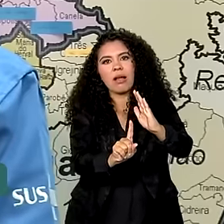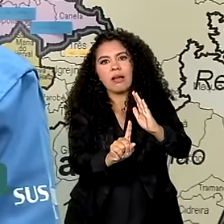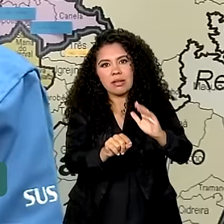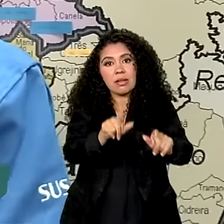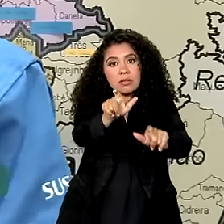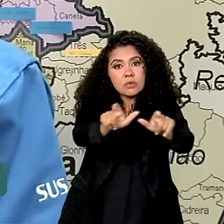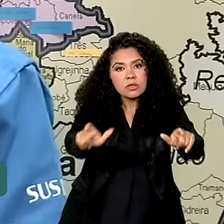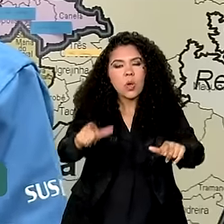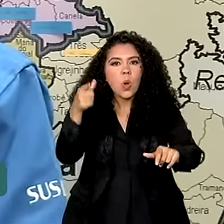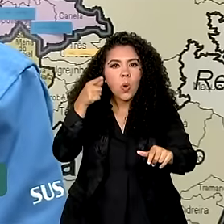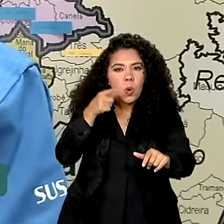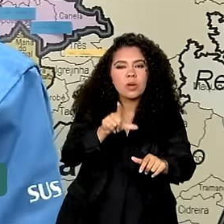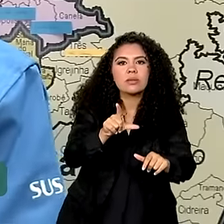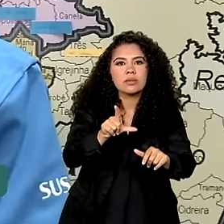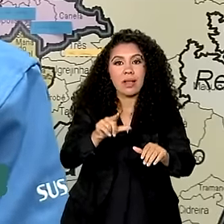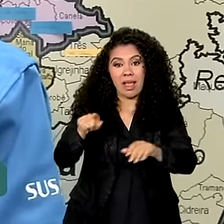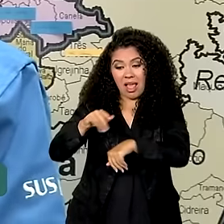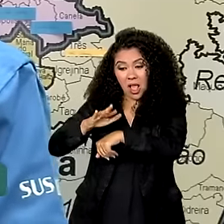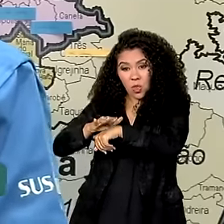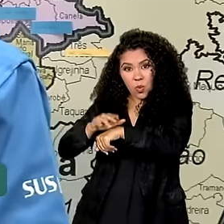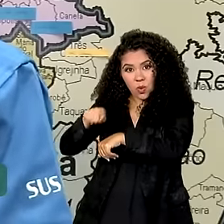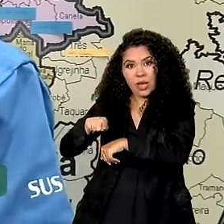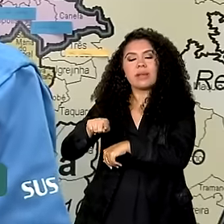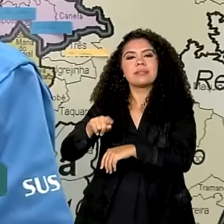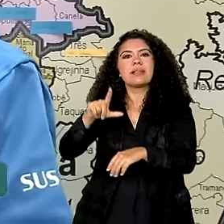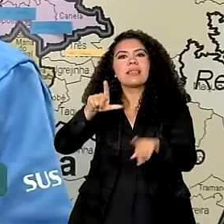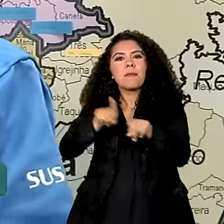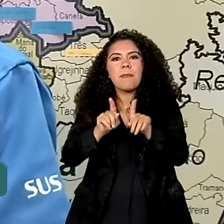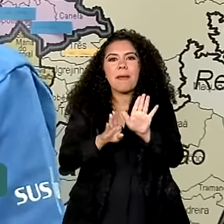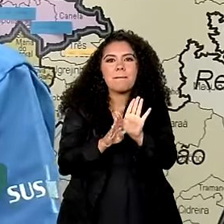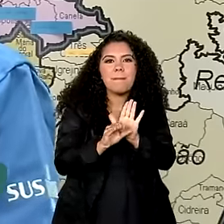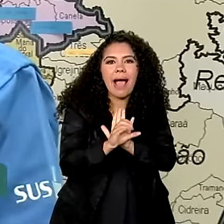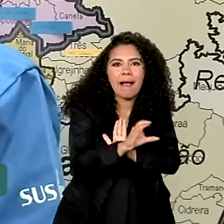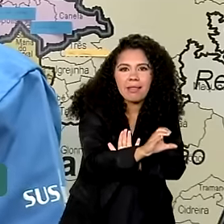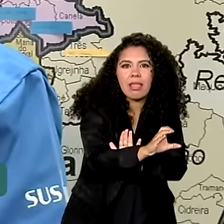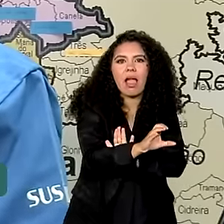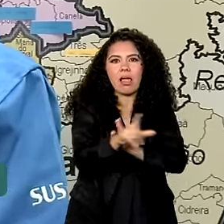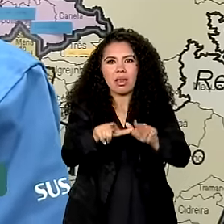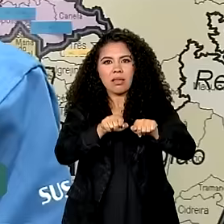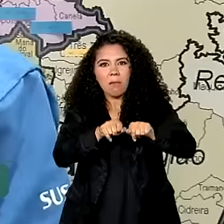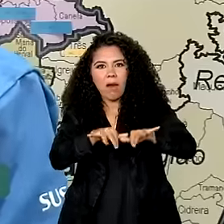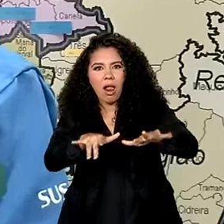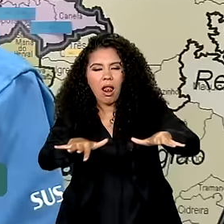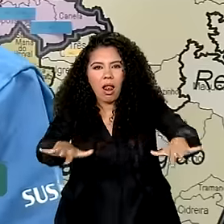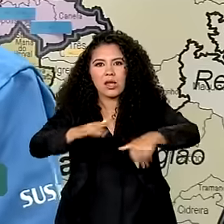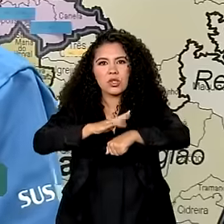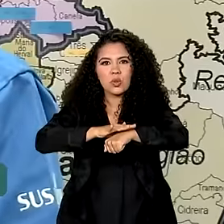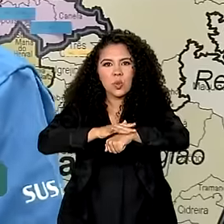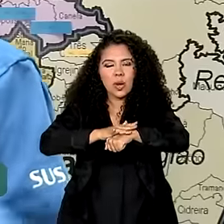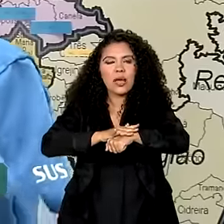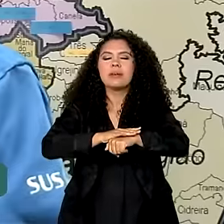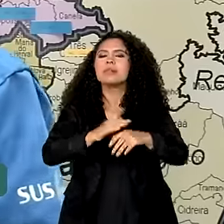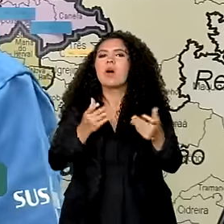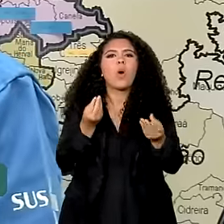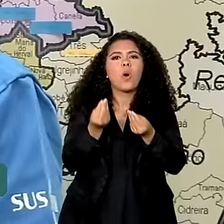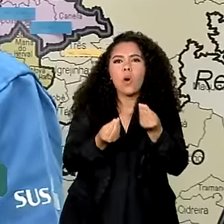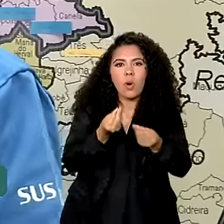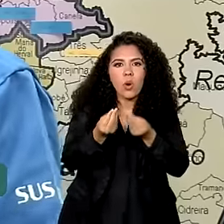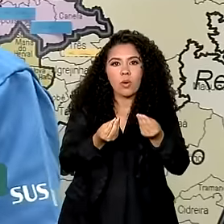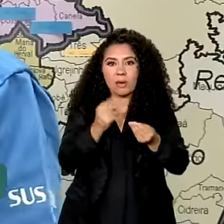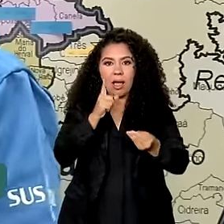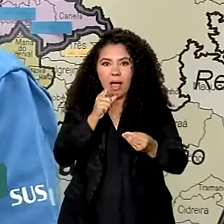as suas casas, a leptospirose, a bactéria que transmite essa doença, ela acaba se concentrando quando